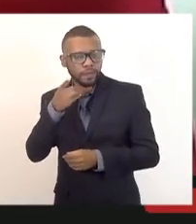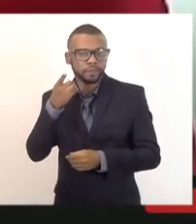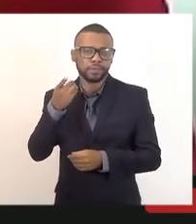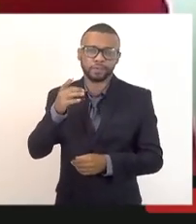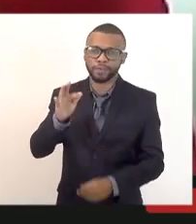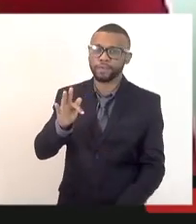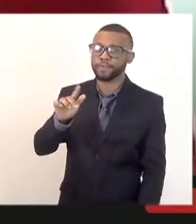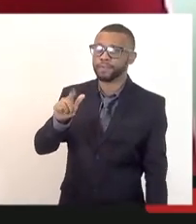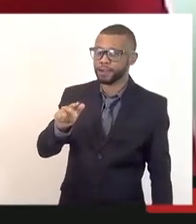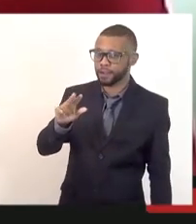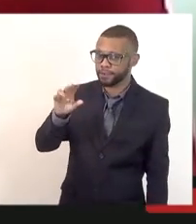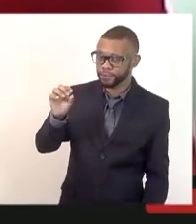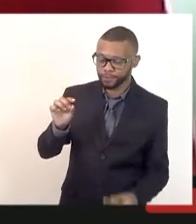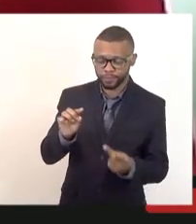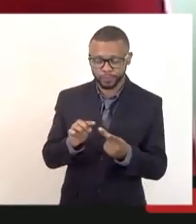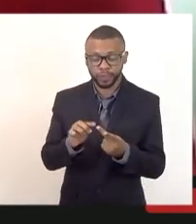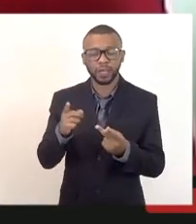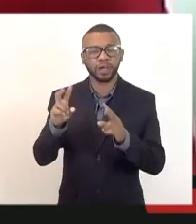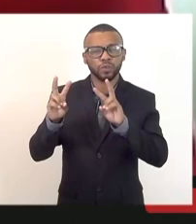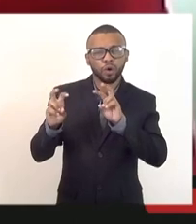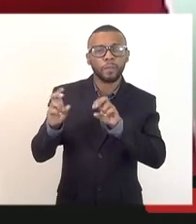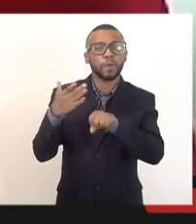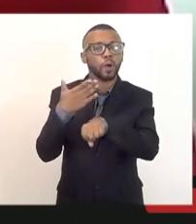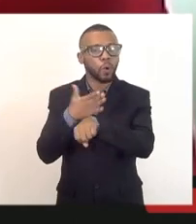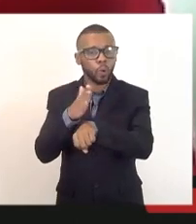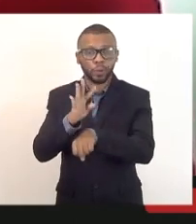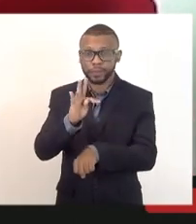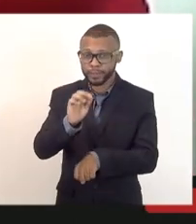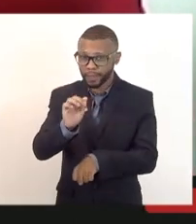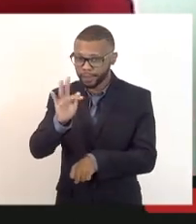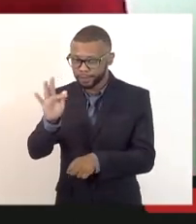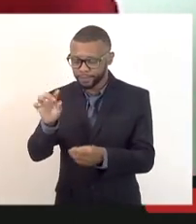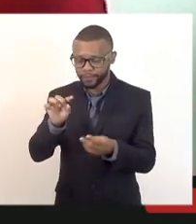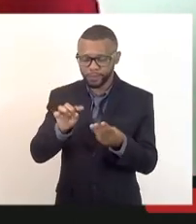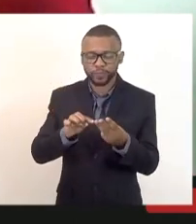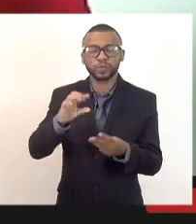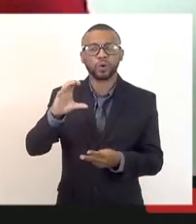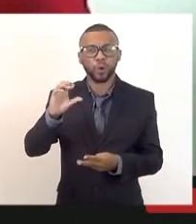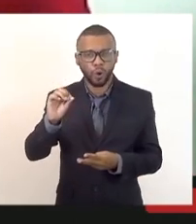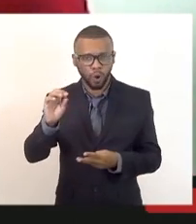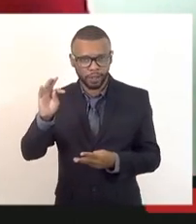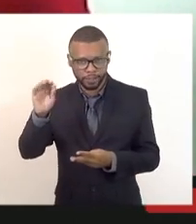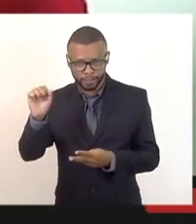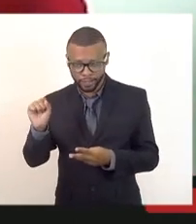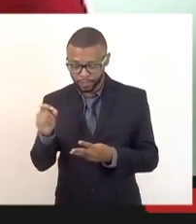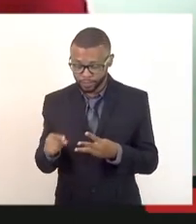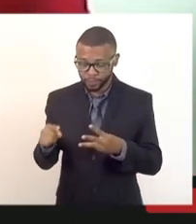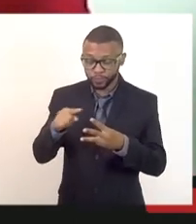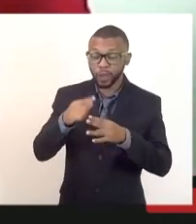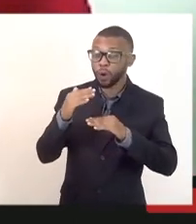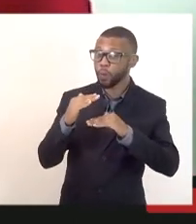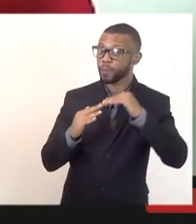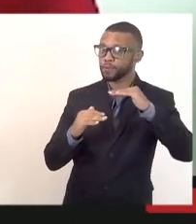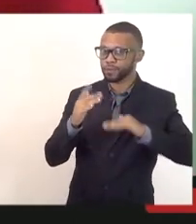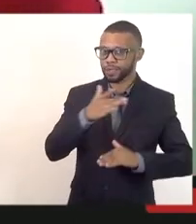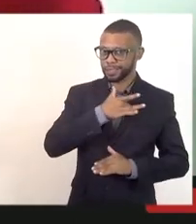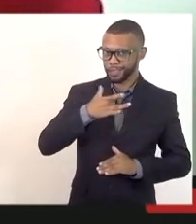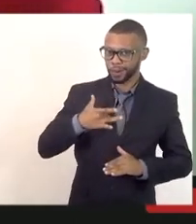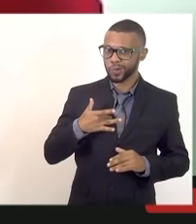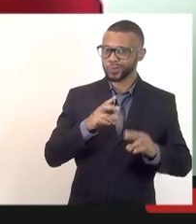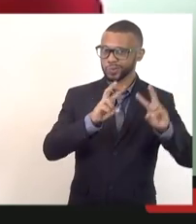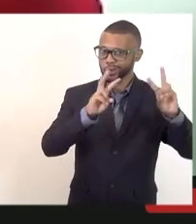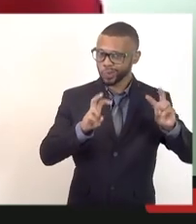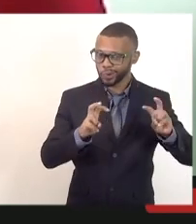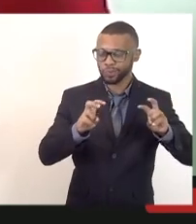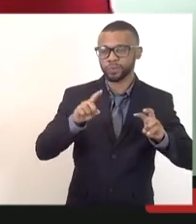e a questão dos cotistas. Então, no sentido da questão dos profissionais da saúde, o senhor voltou a